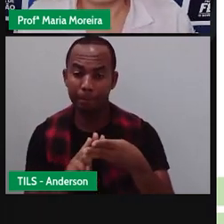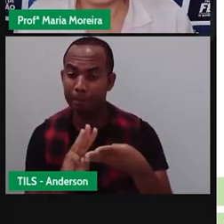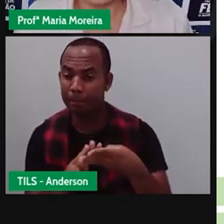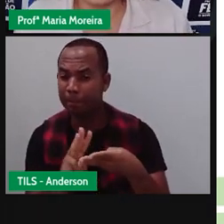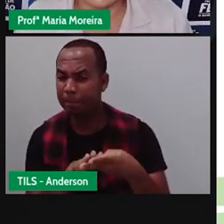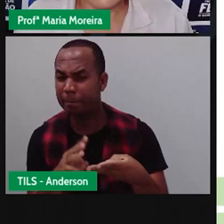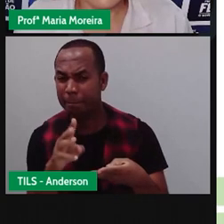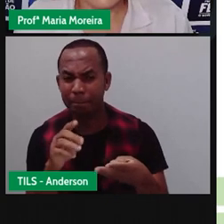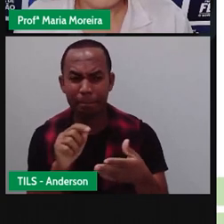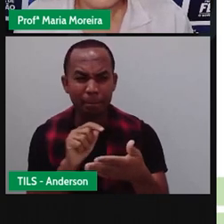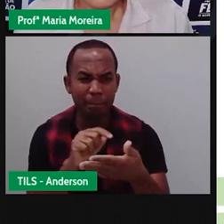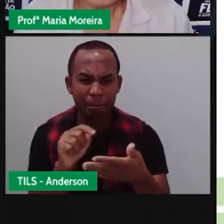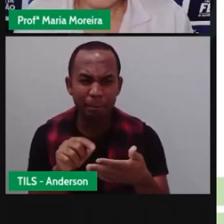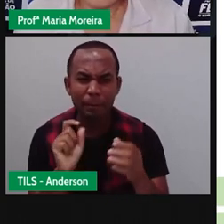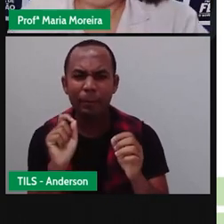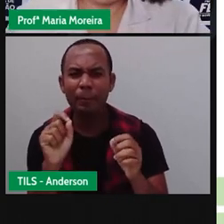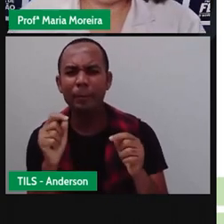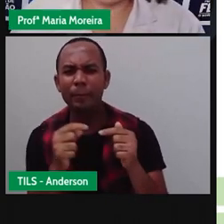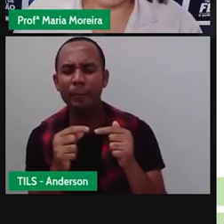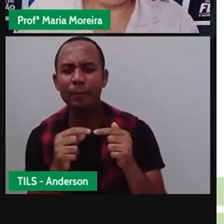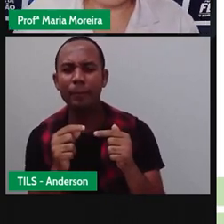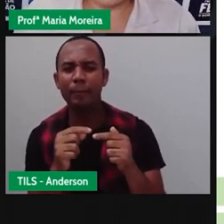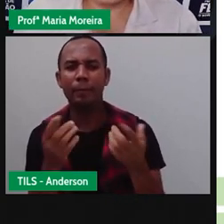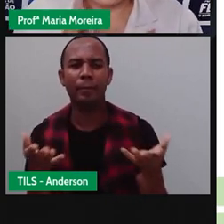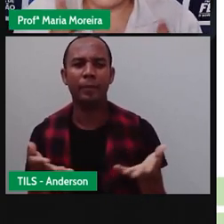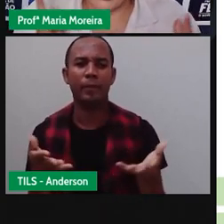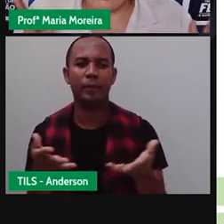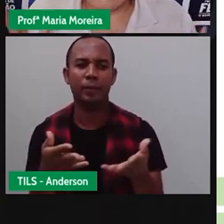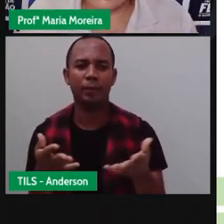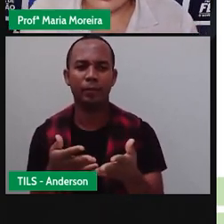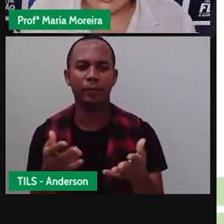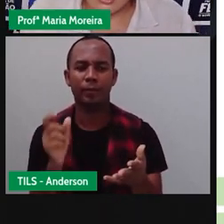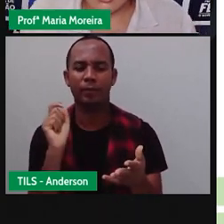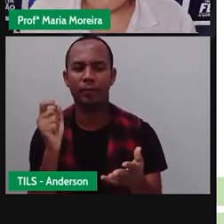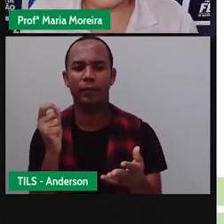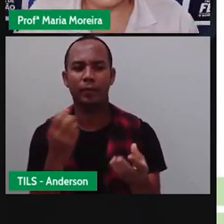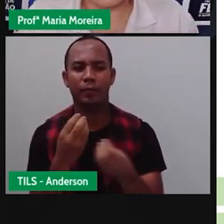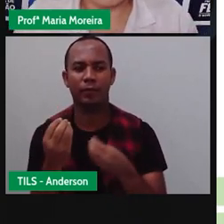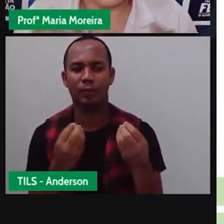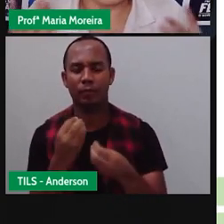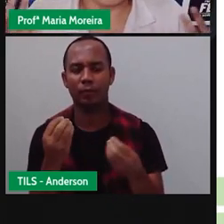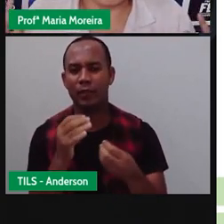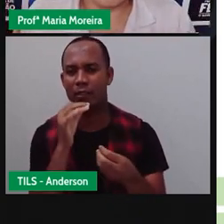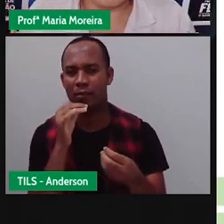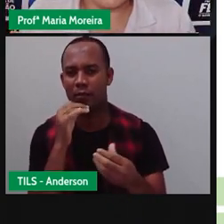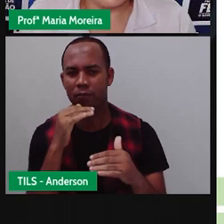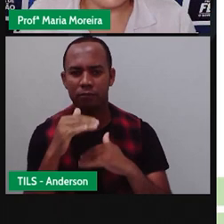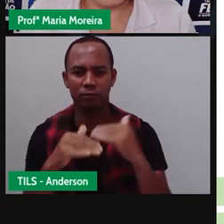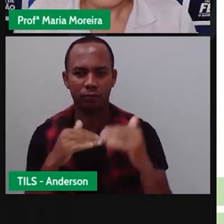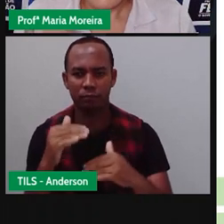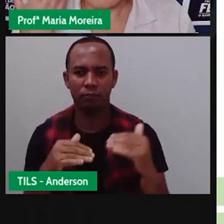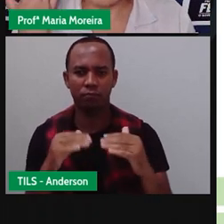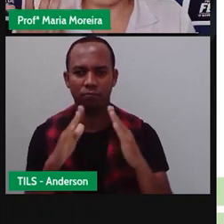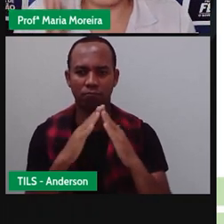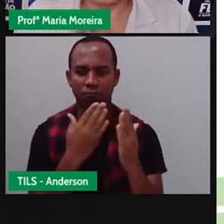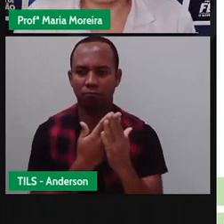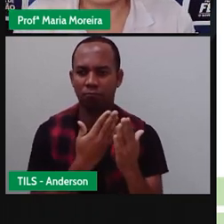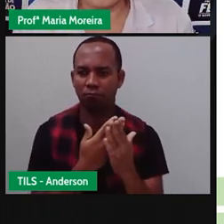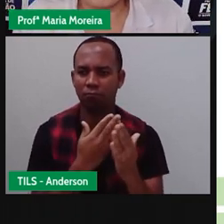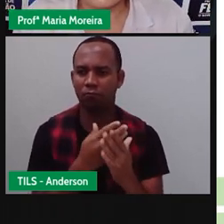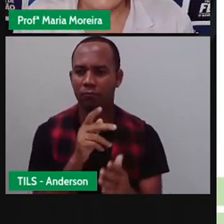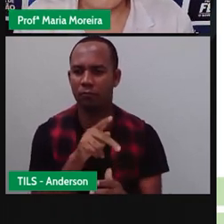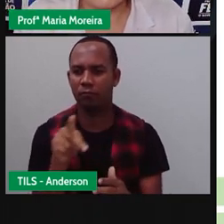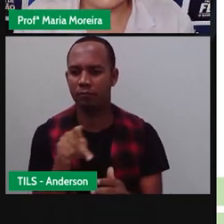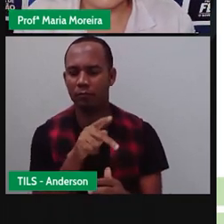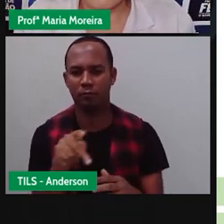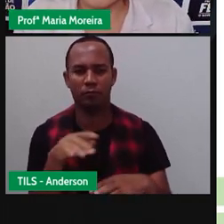fazer. Bom, hoje, né, a mágica irá acontecer e à medida que a mágica for acontecendo, a prova é hoje